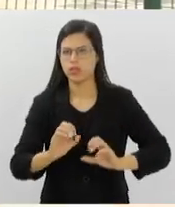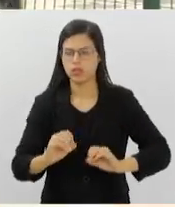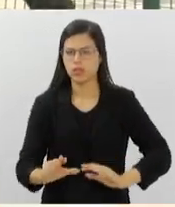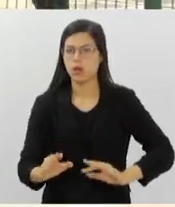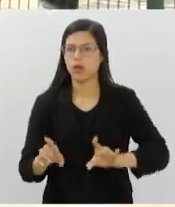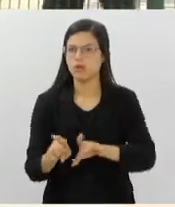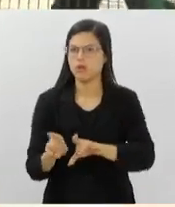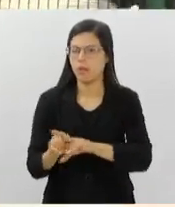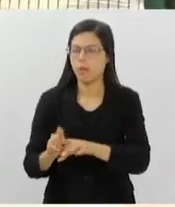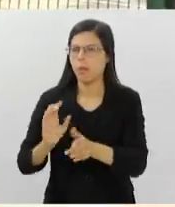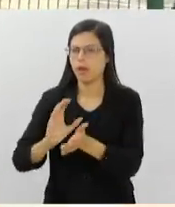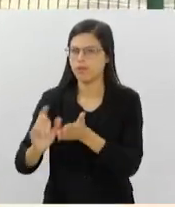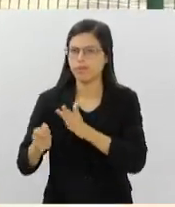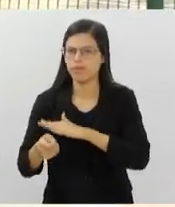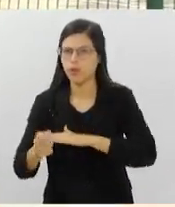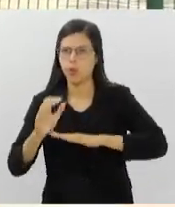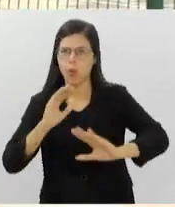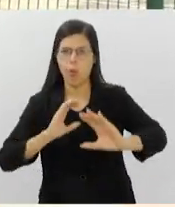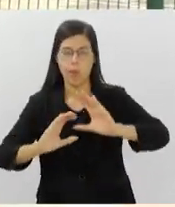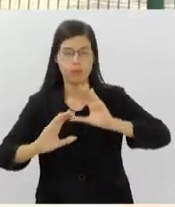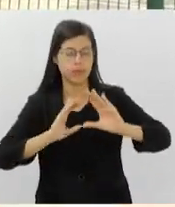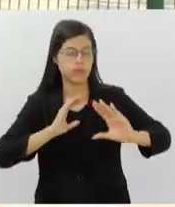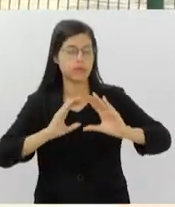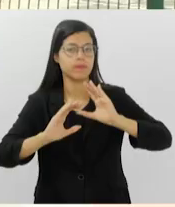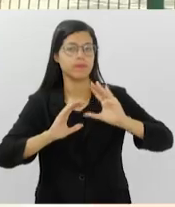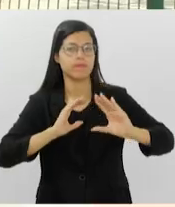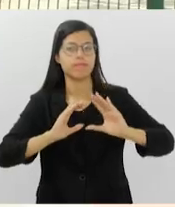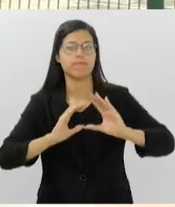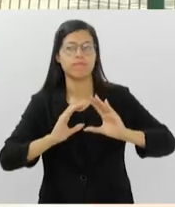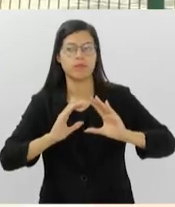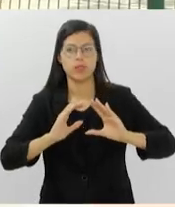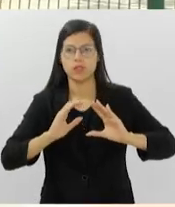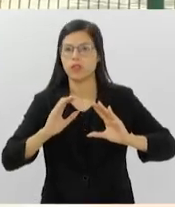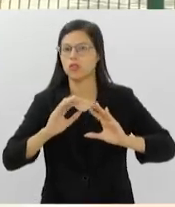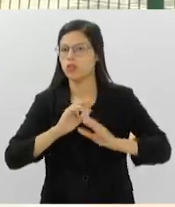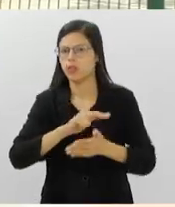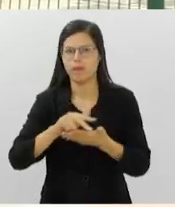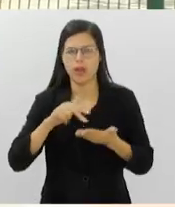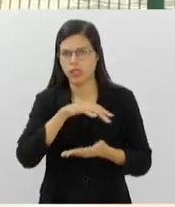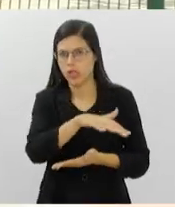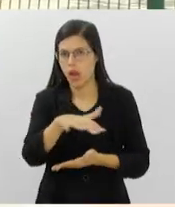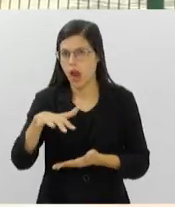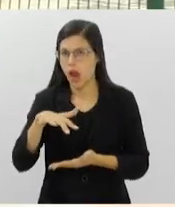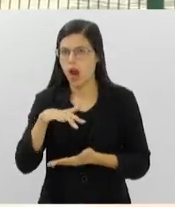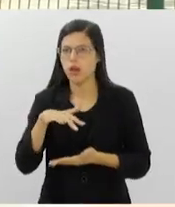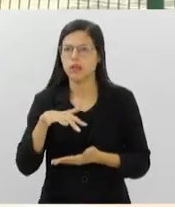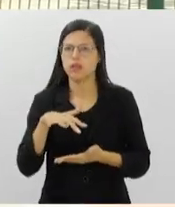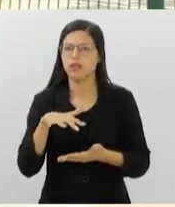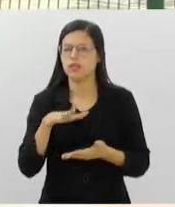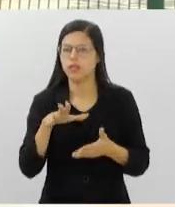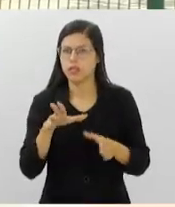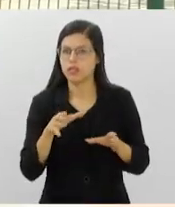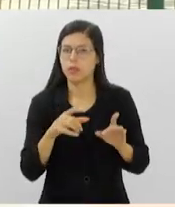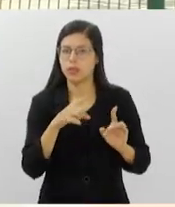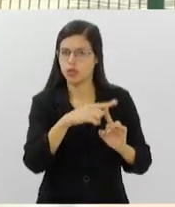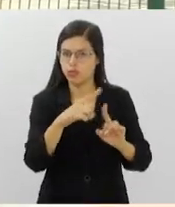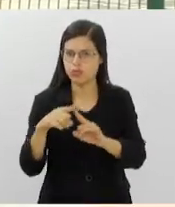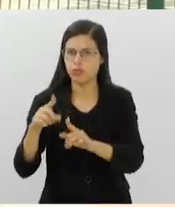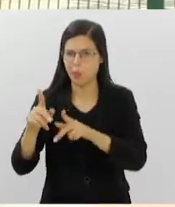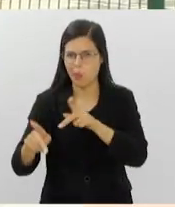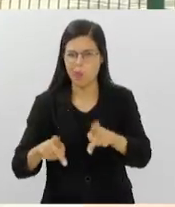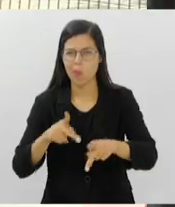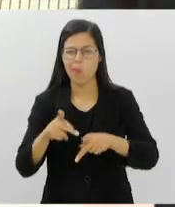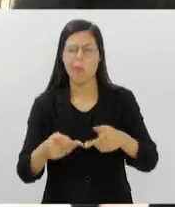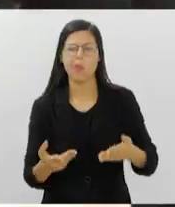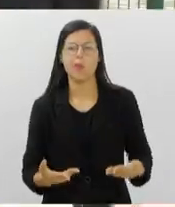em comunicação voltada para diferentes segmentos do público, é necessário investir em um maior diálogo para